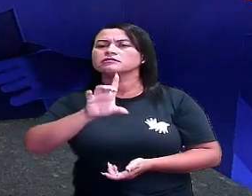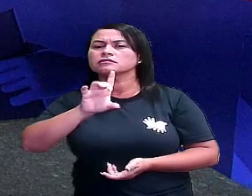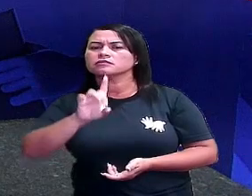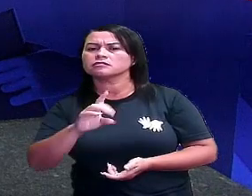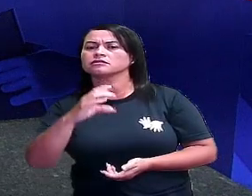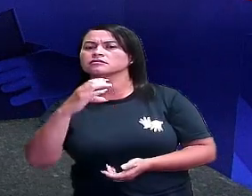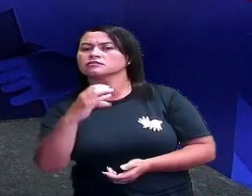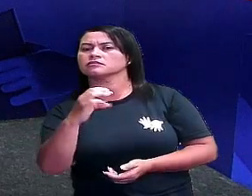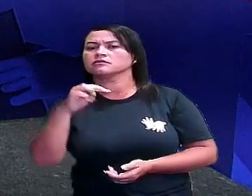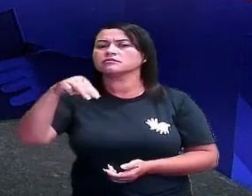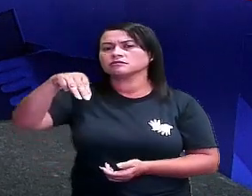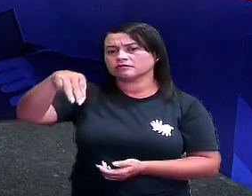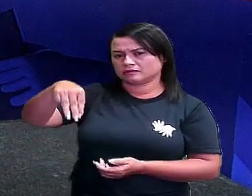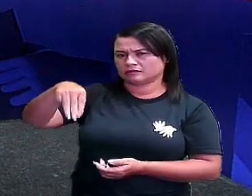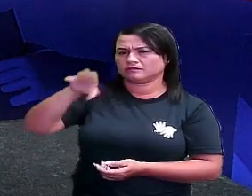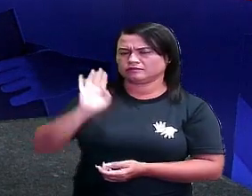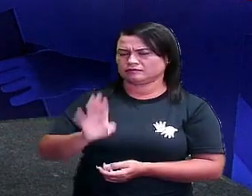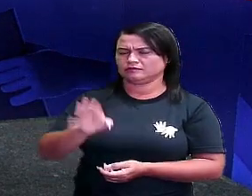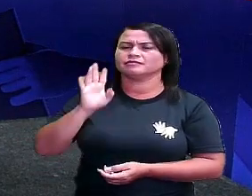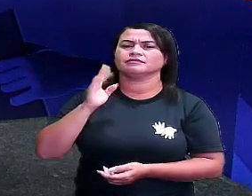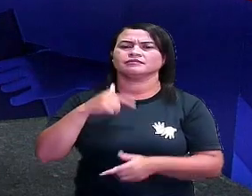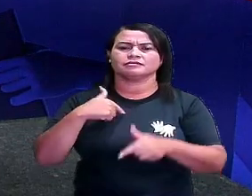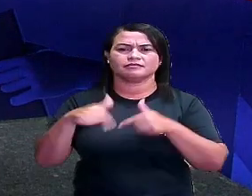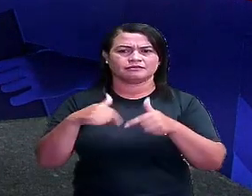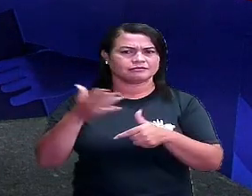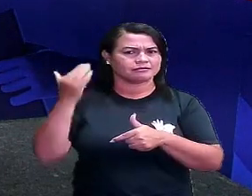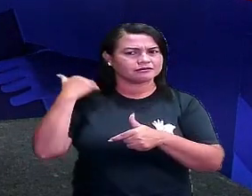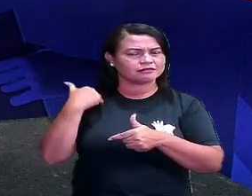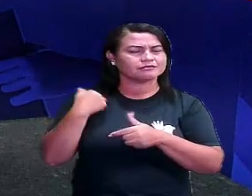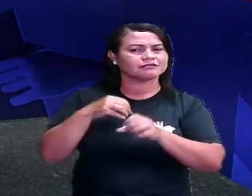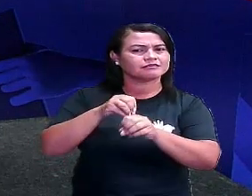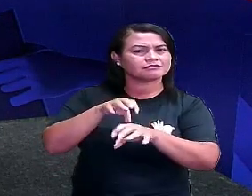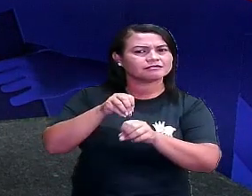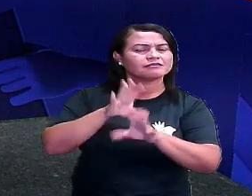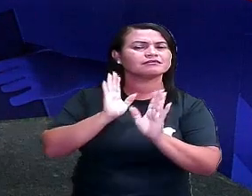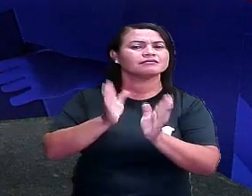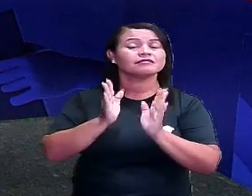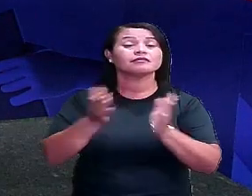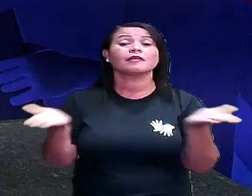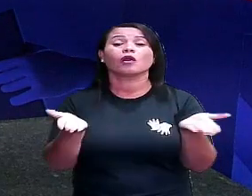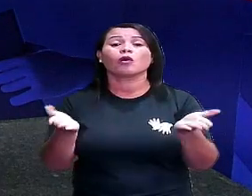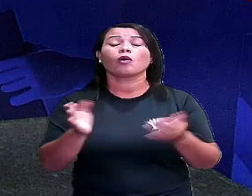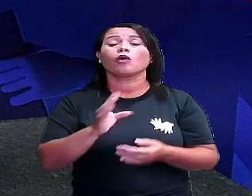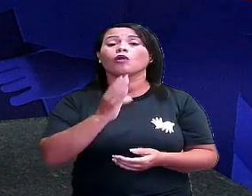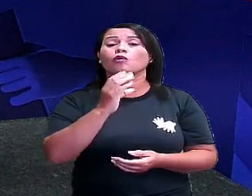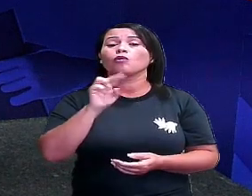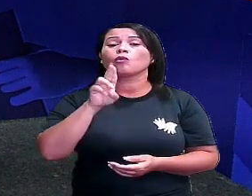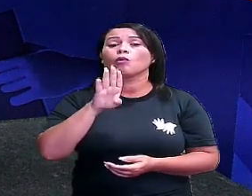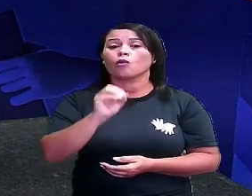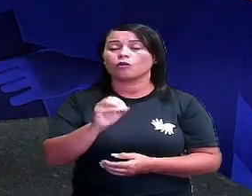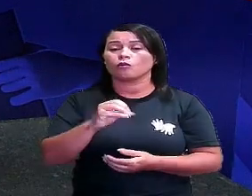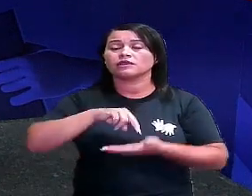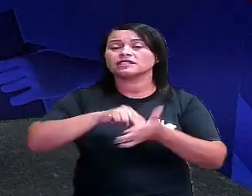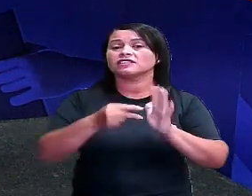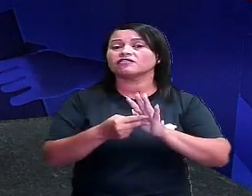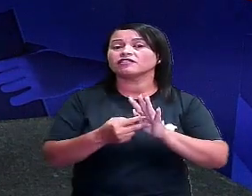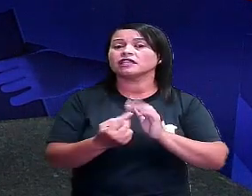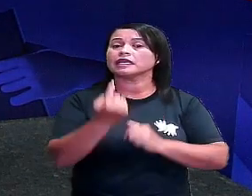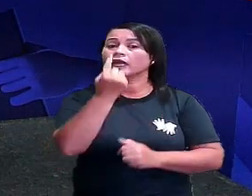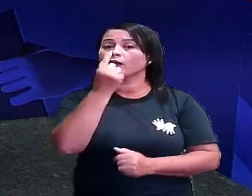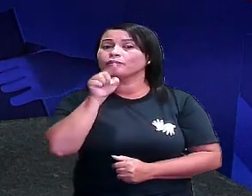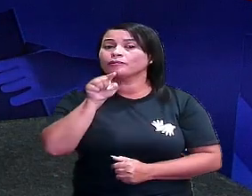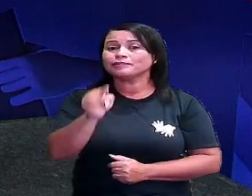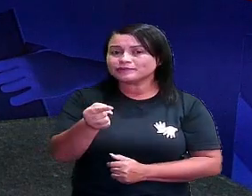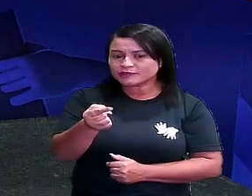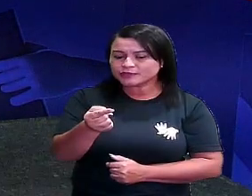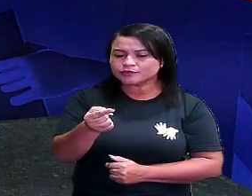um milhar? Pronto, eu vou usar o cubo, né? Que está aqui representando a unidade de milhar, certo? Então,